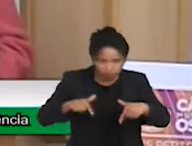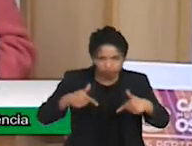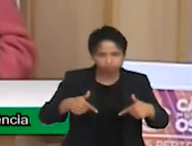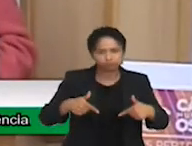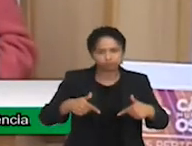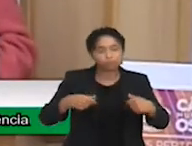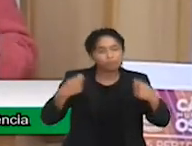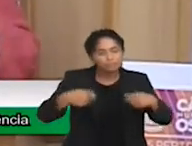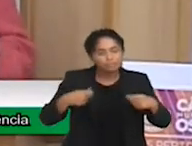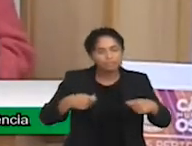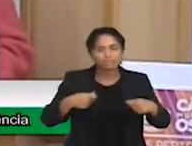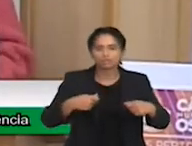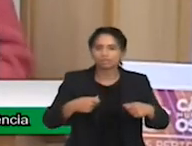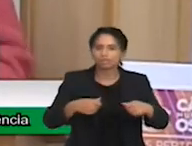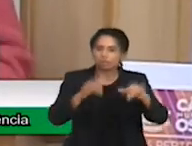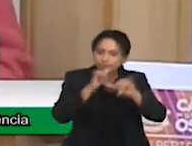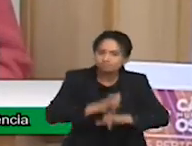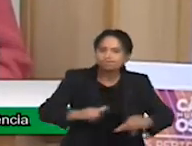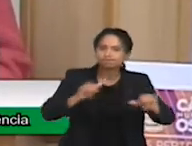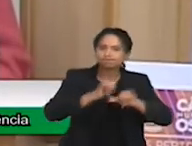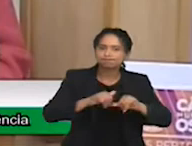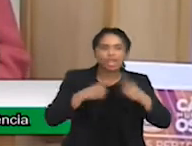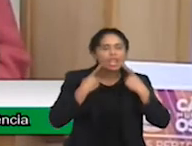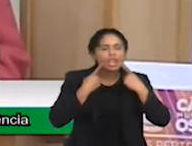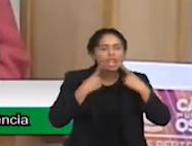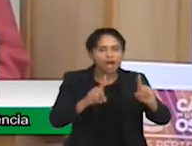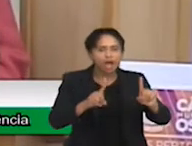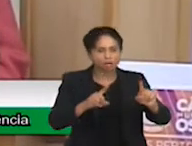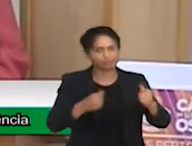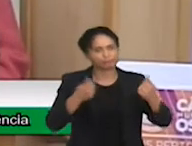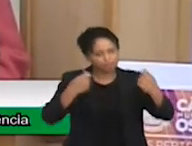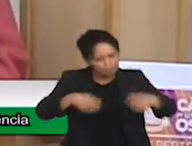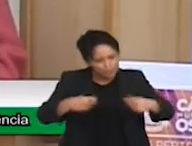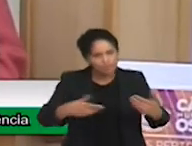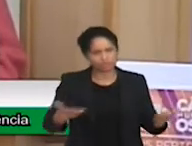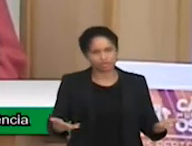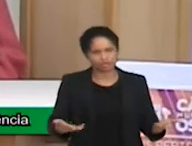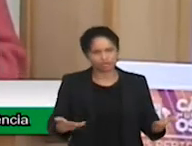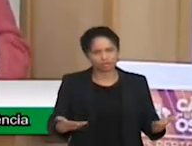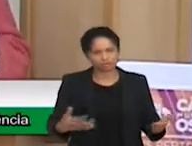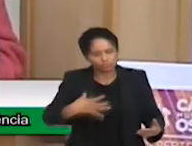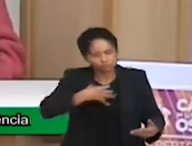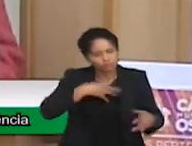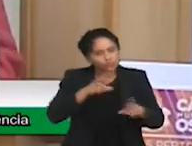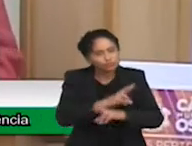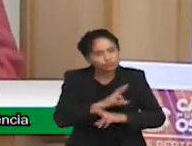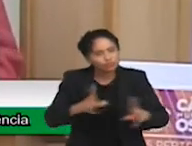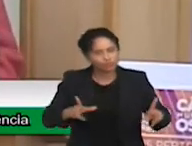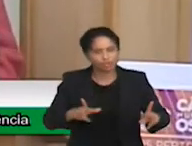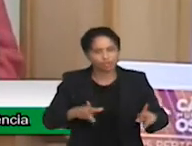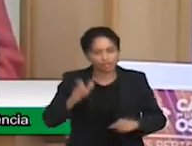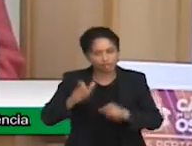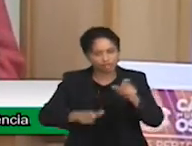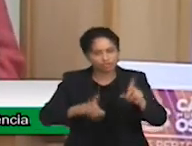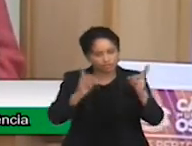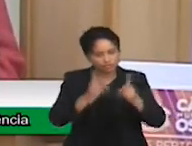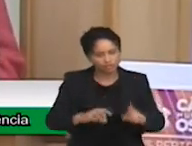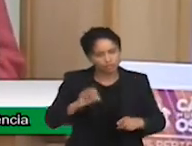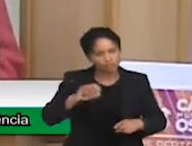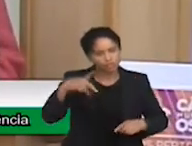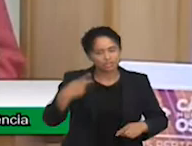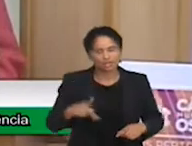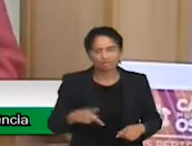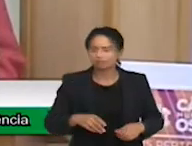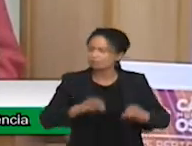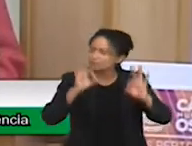conseguir calar. E é isso que vai fazer, de fato, a diferença nas políticas públicas para os deficientes aqui da nossa cidade. Eu não